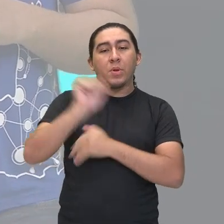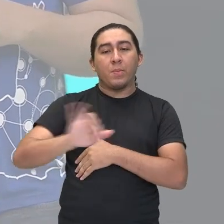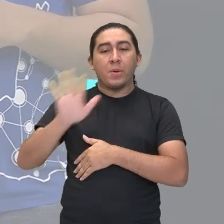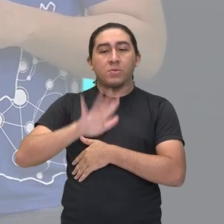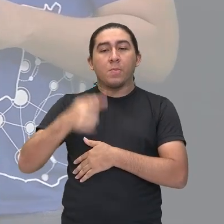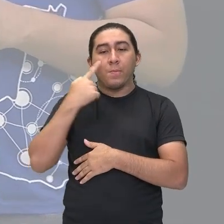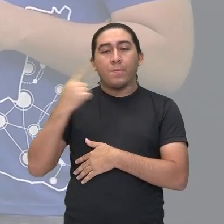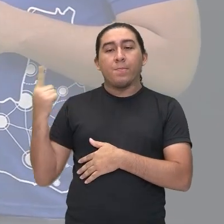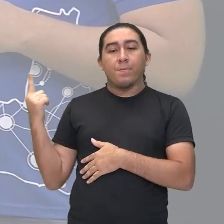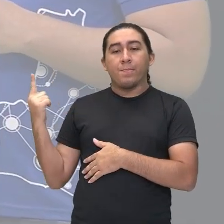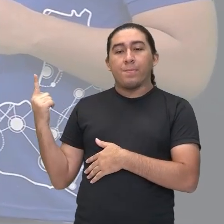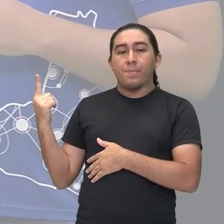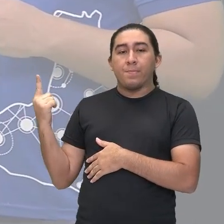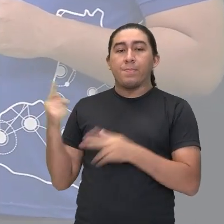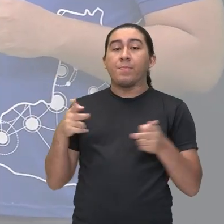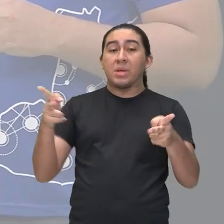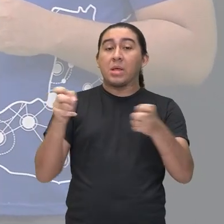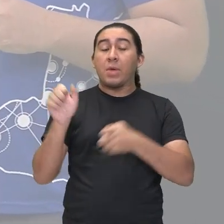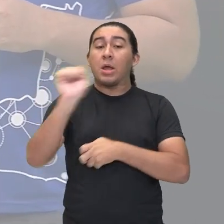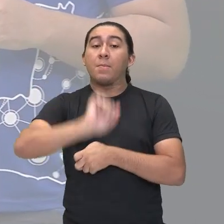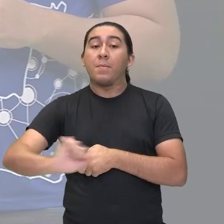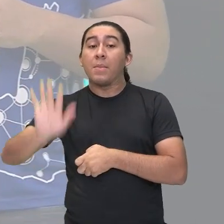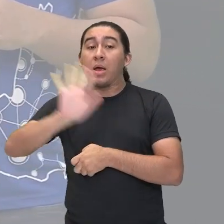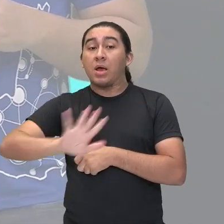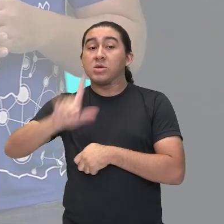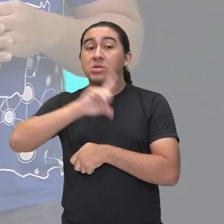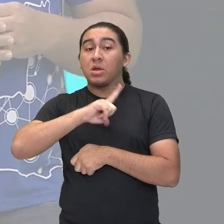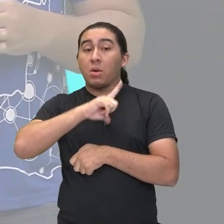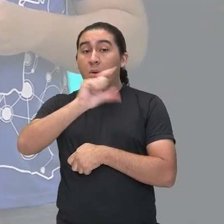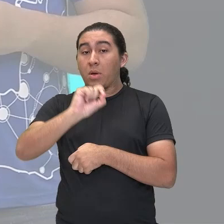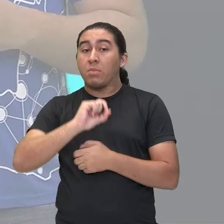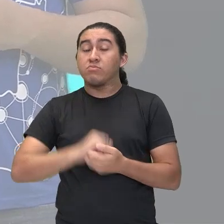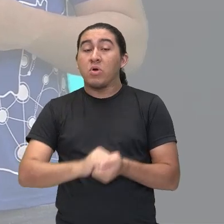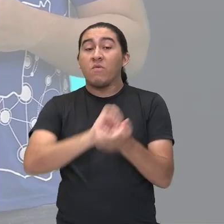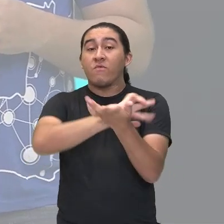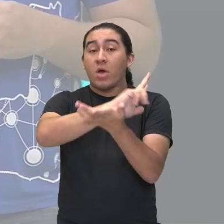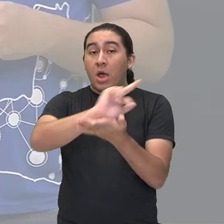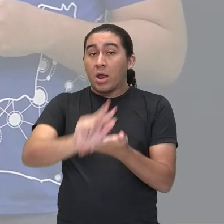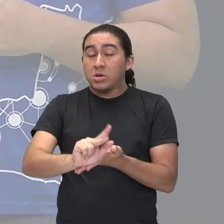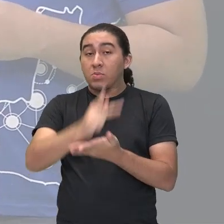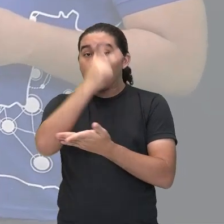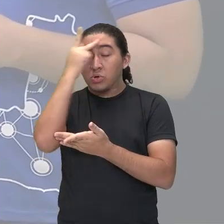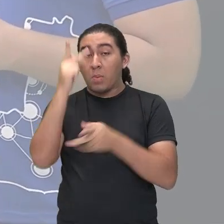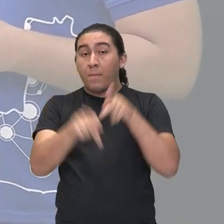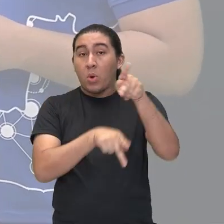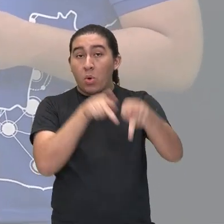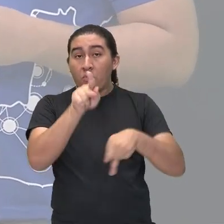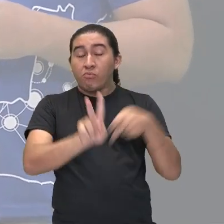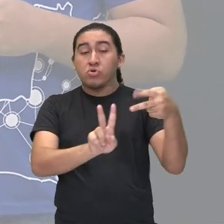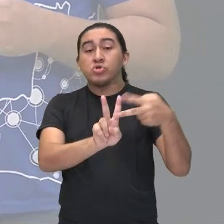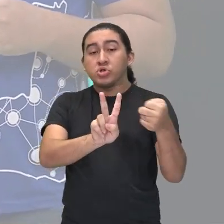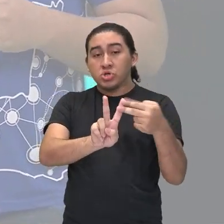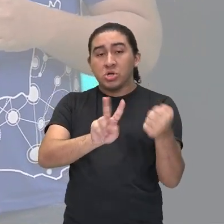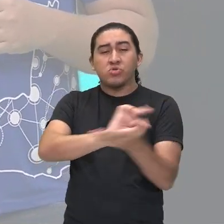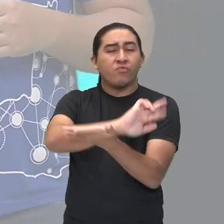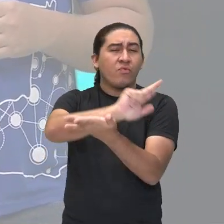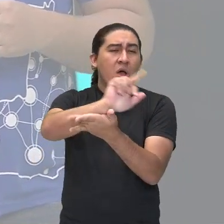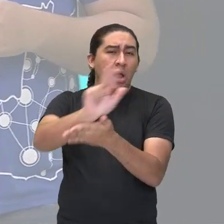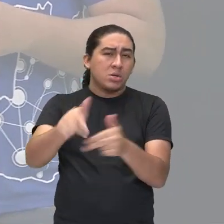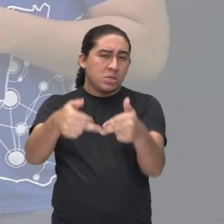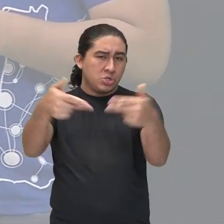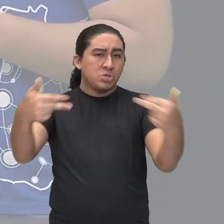Perceba que esta imagem aqui, nós temos imagens de povos indígenas, indígenas de várias